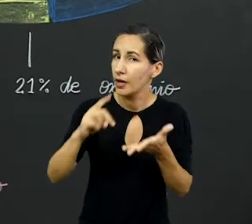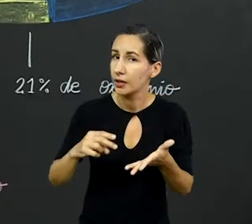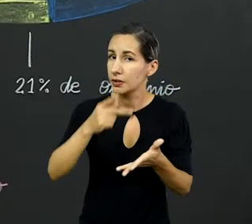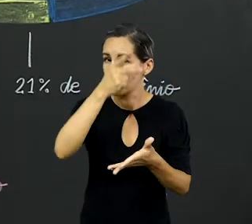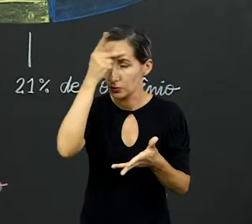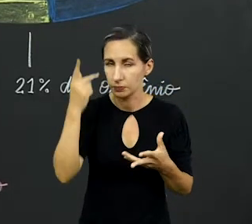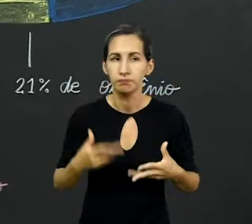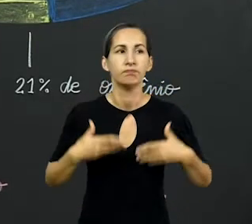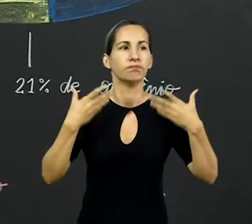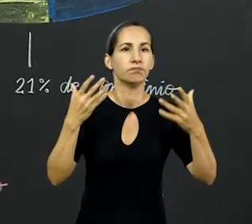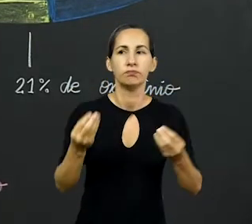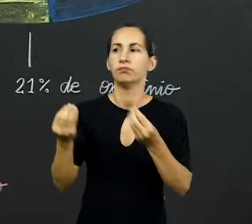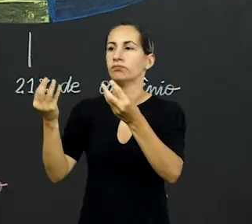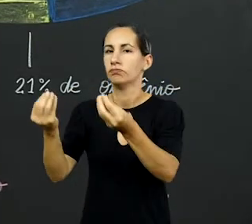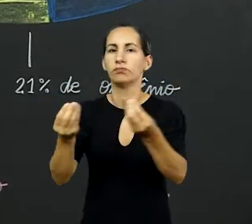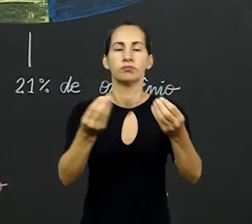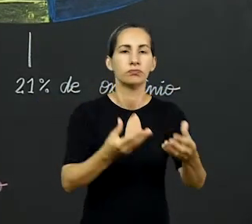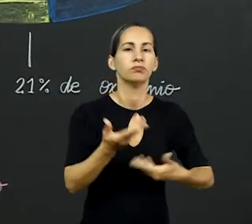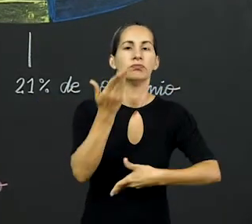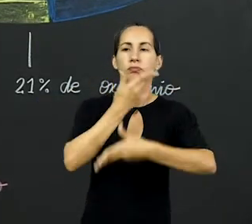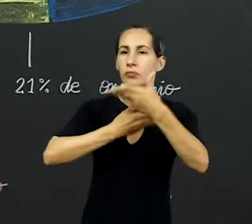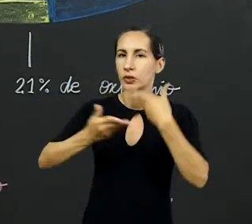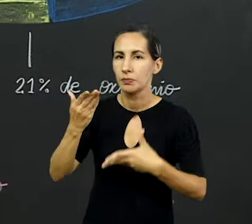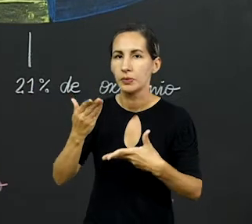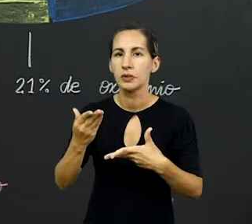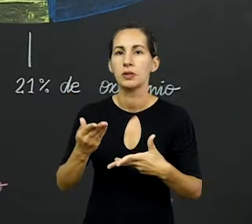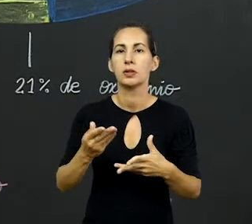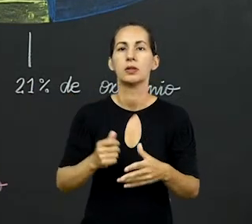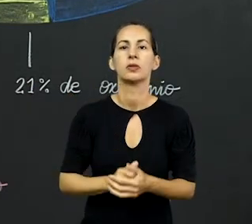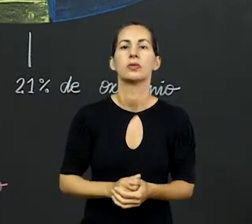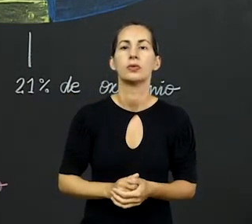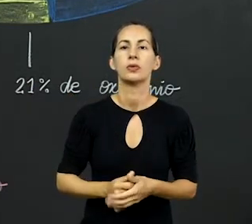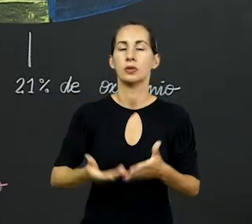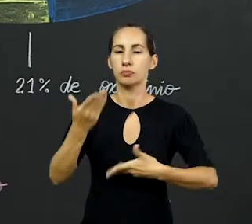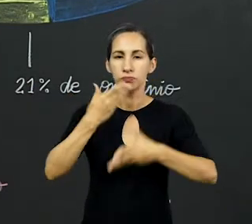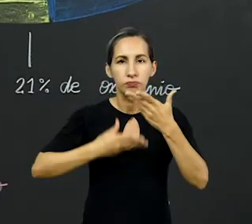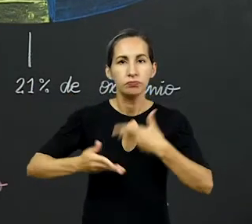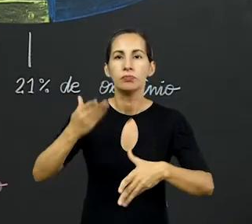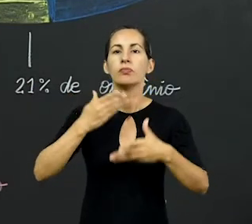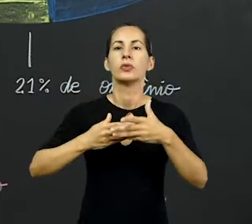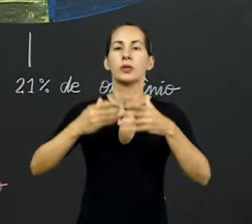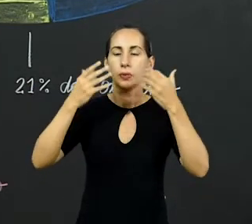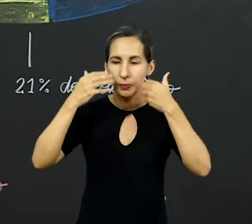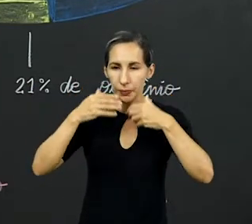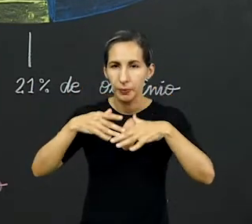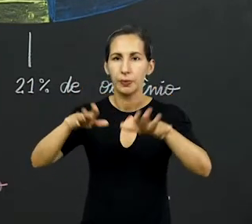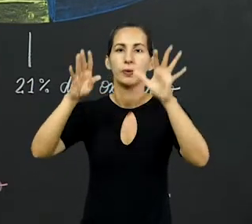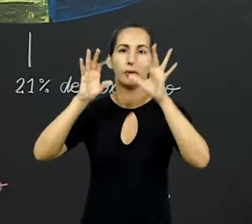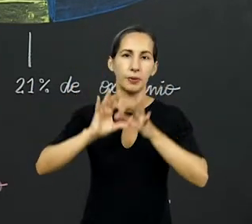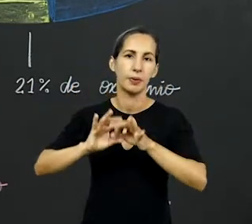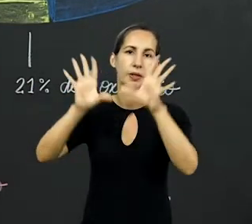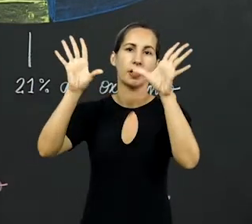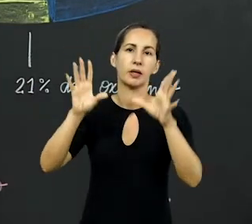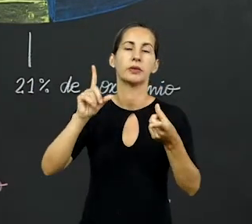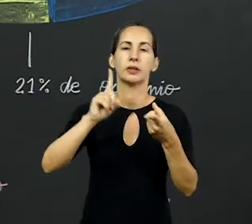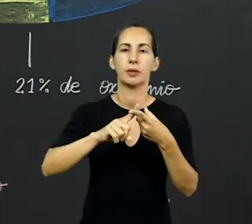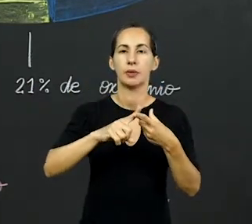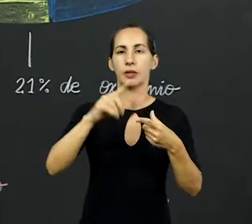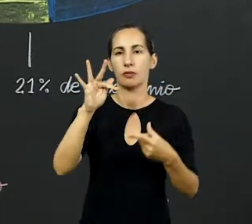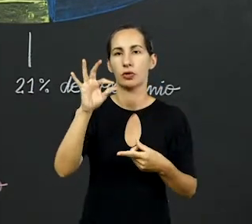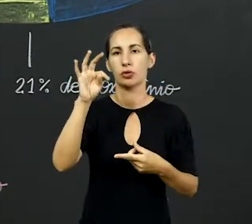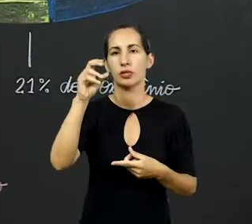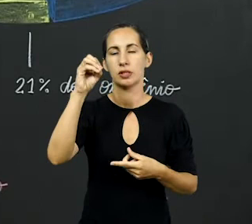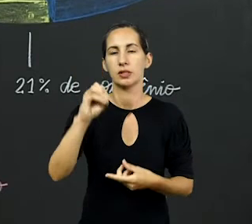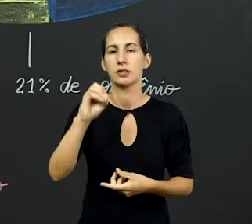respirando, muita gente, muita queima, muito gás carbônico liberado e pouca fotossíntese.